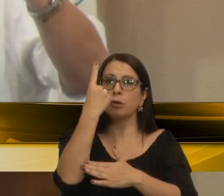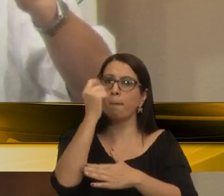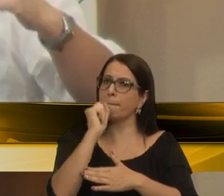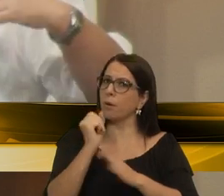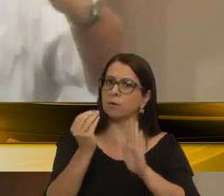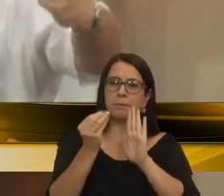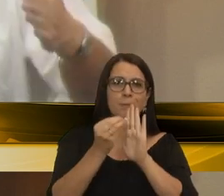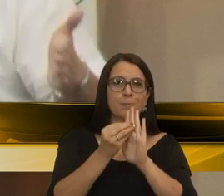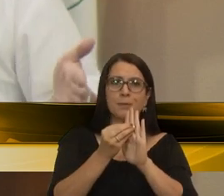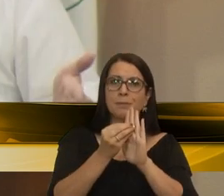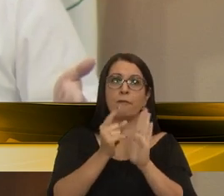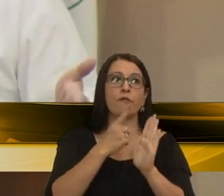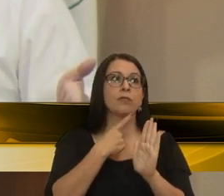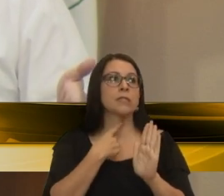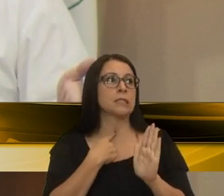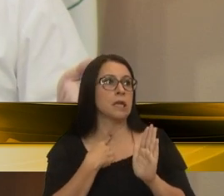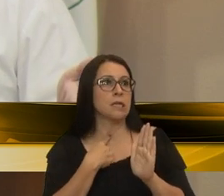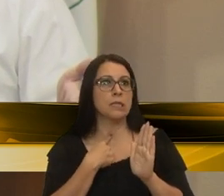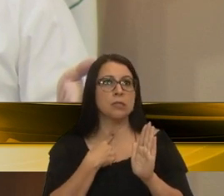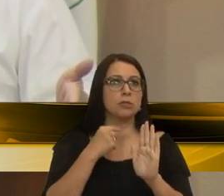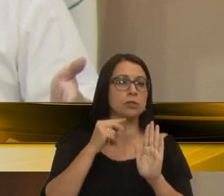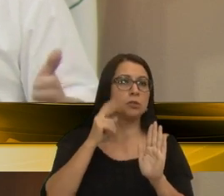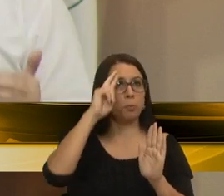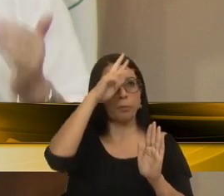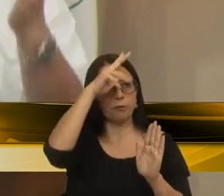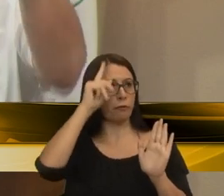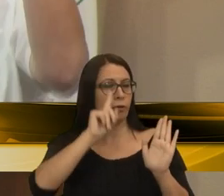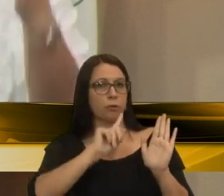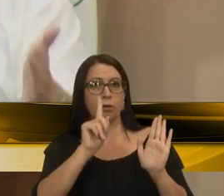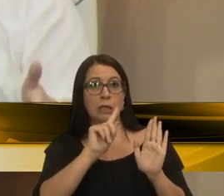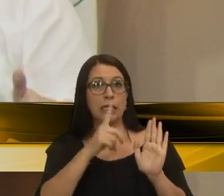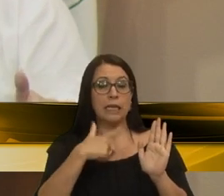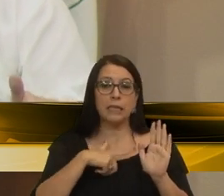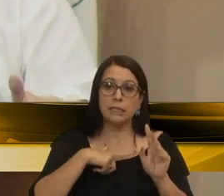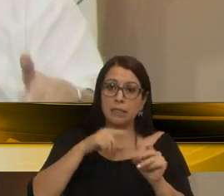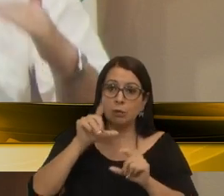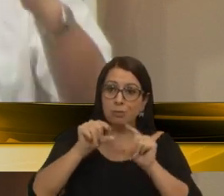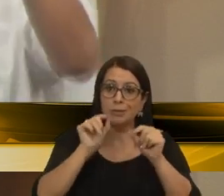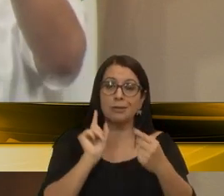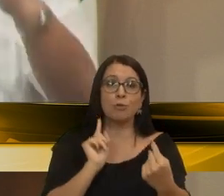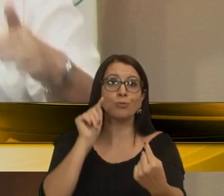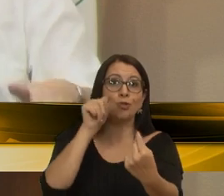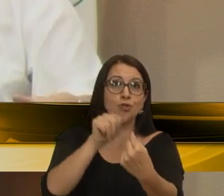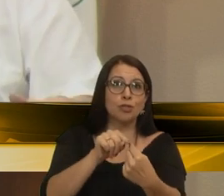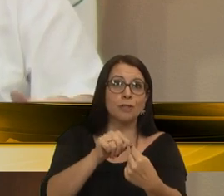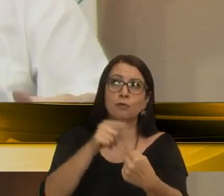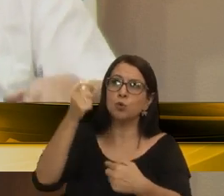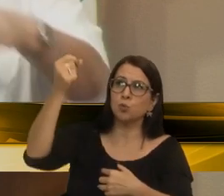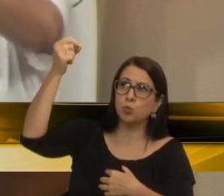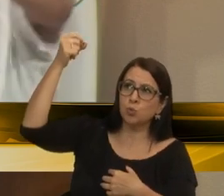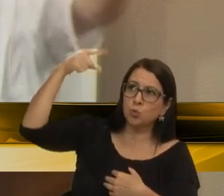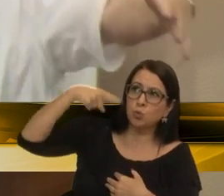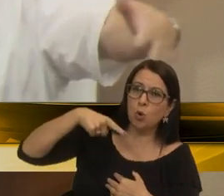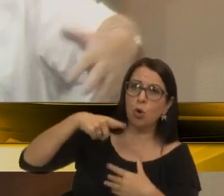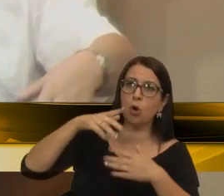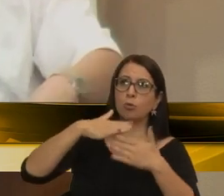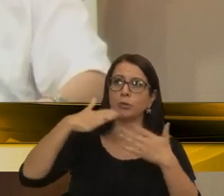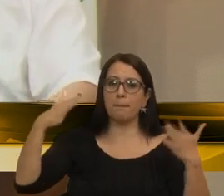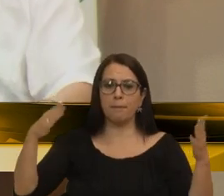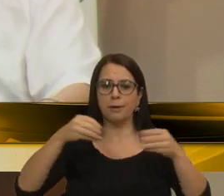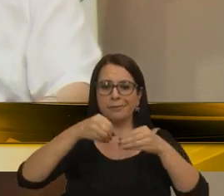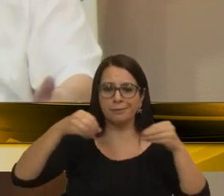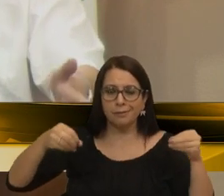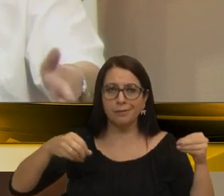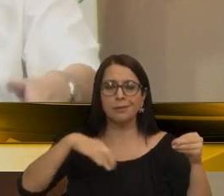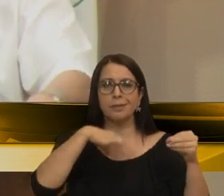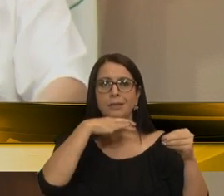estabelecido pela vontade do político. Ele tem que ter um critério objetivo de grau de insolação, de tamanho de terreno,